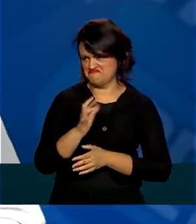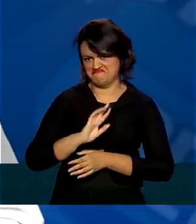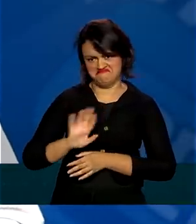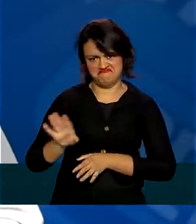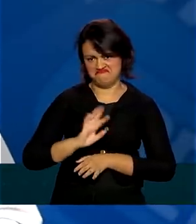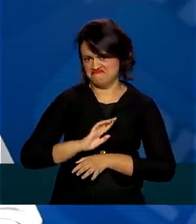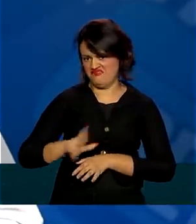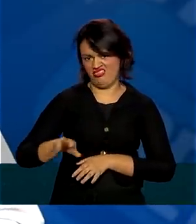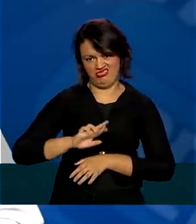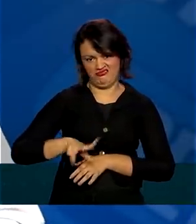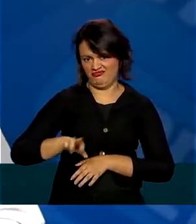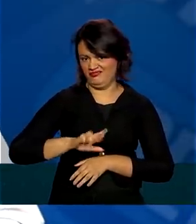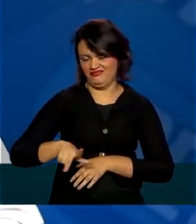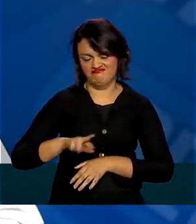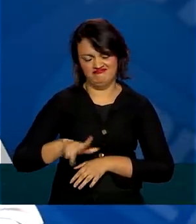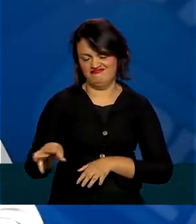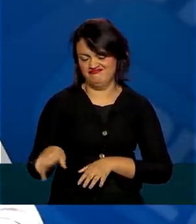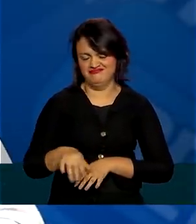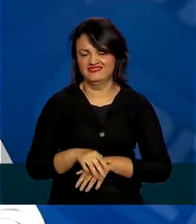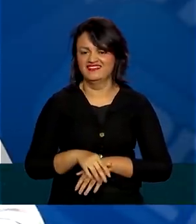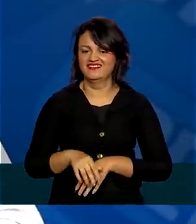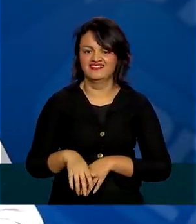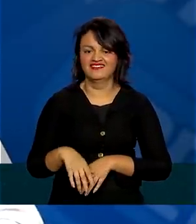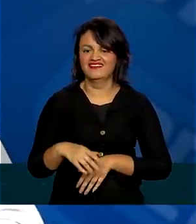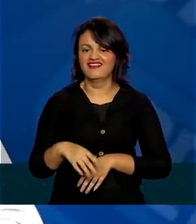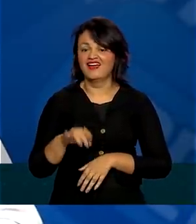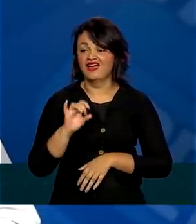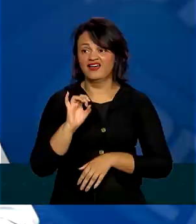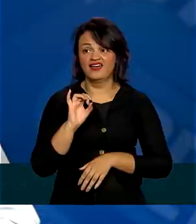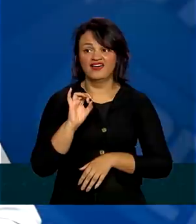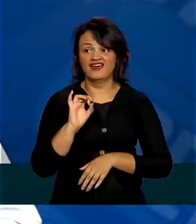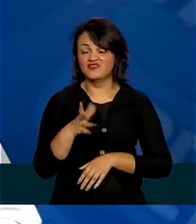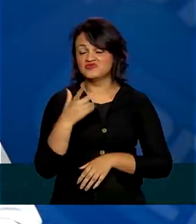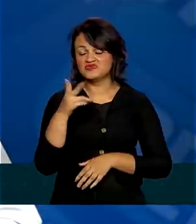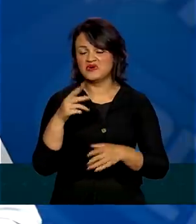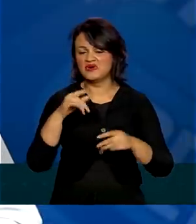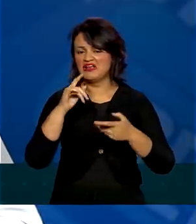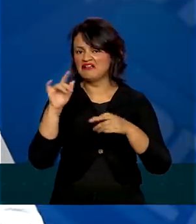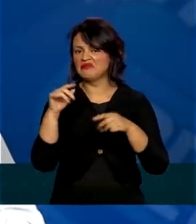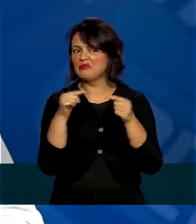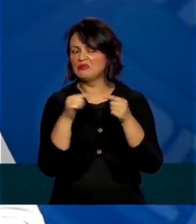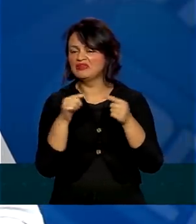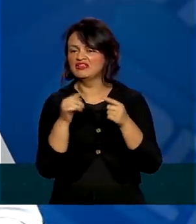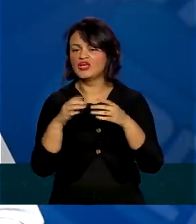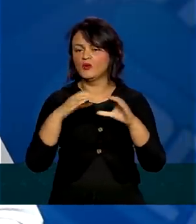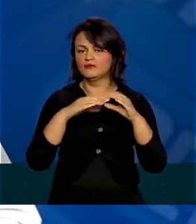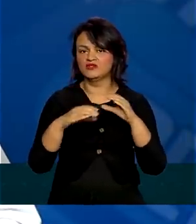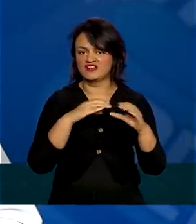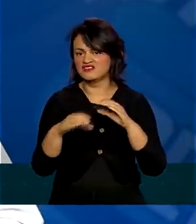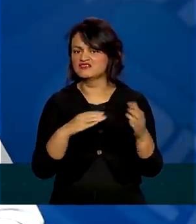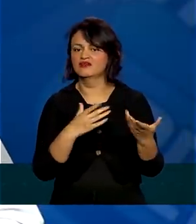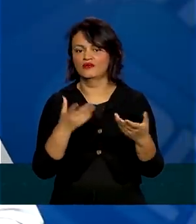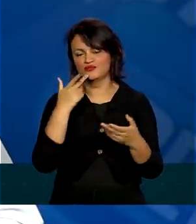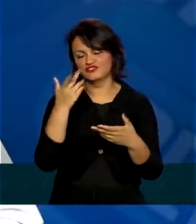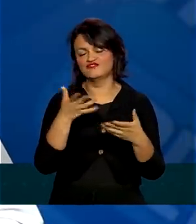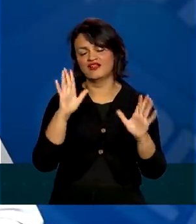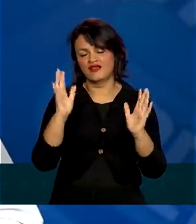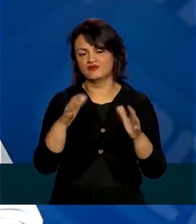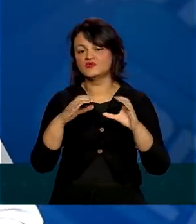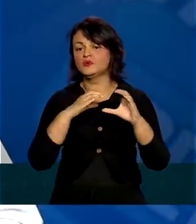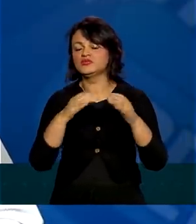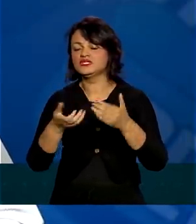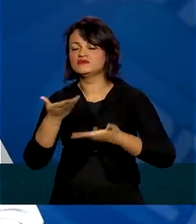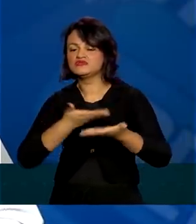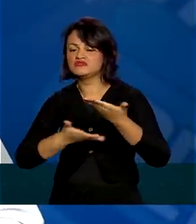sentido, não. Acho que é mais uma questão muito mais relacionada à comunicação, como a gente vai comunicar.